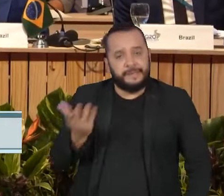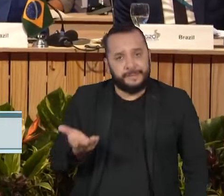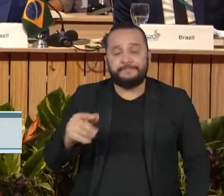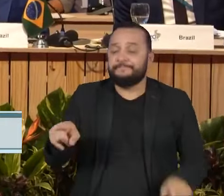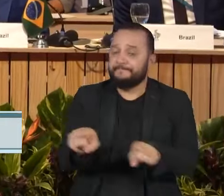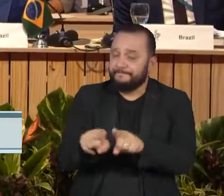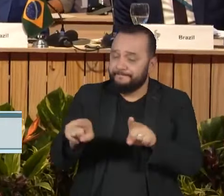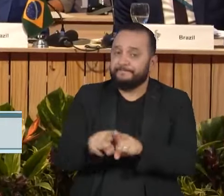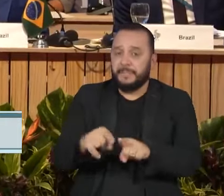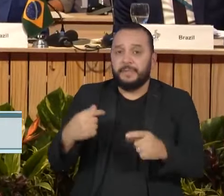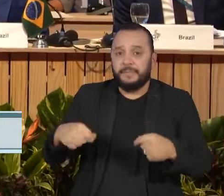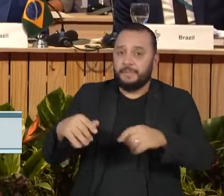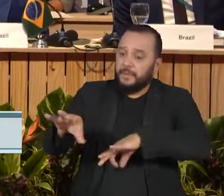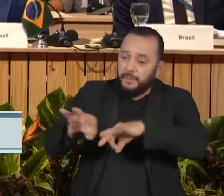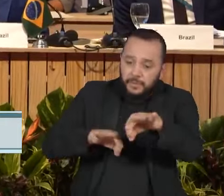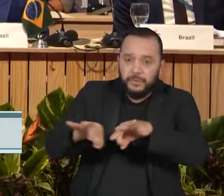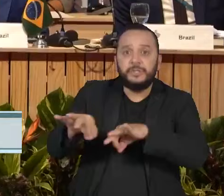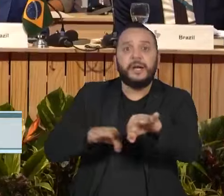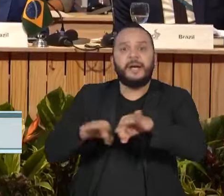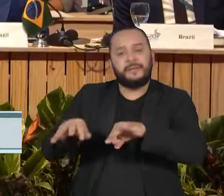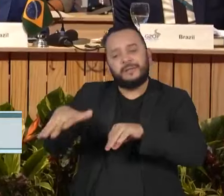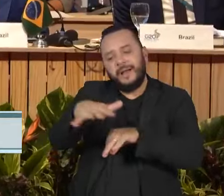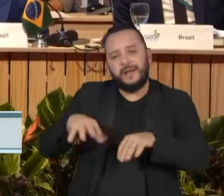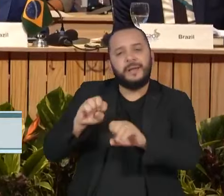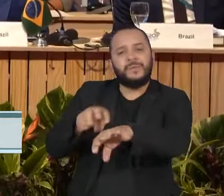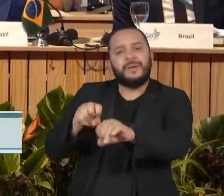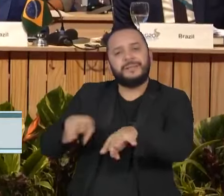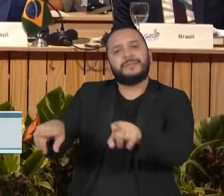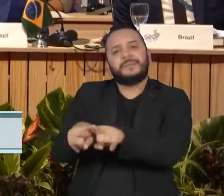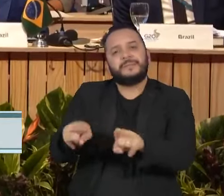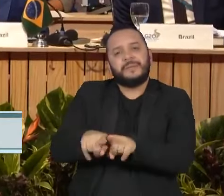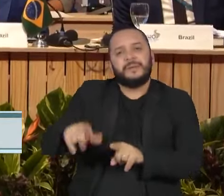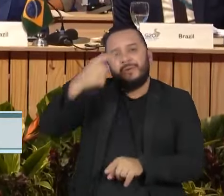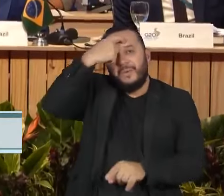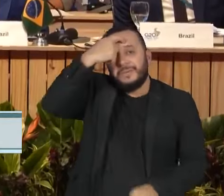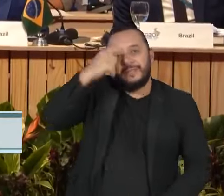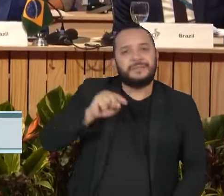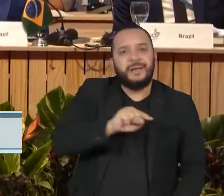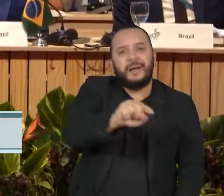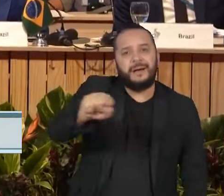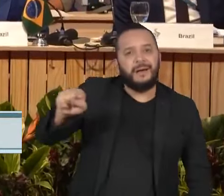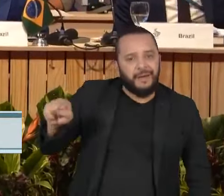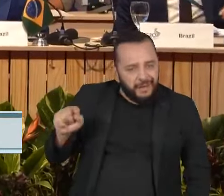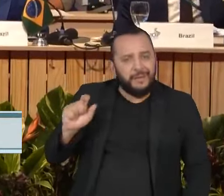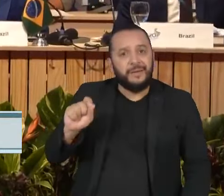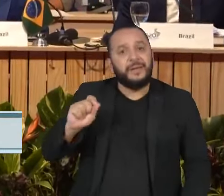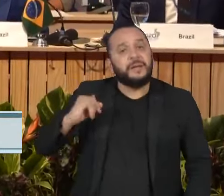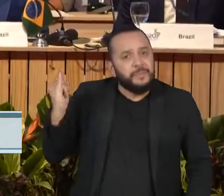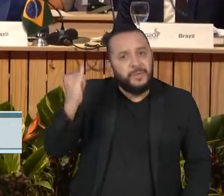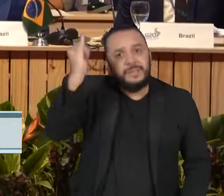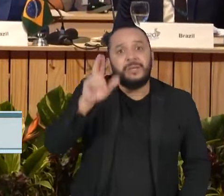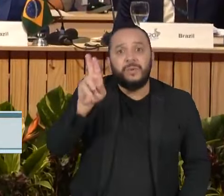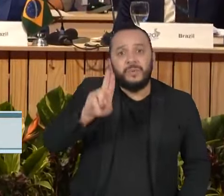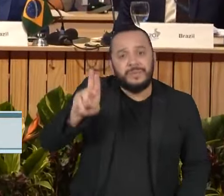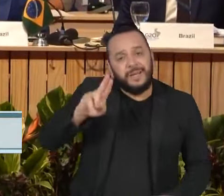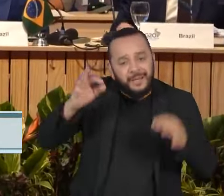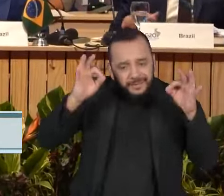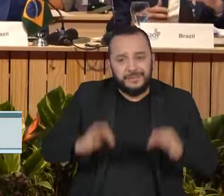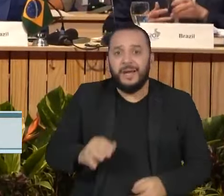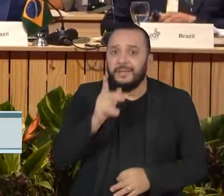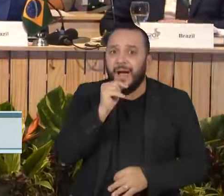implementar programas de educação e conscientização sobre a importância do uso responsável e da